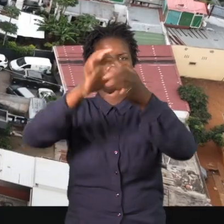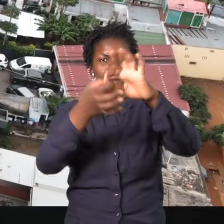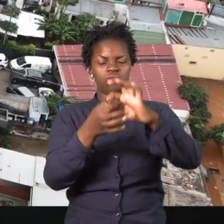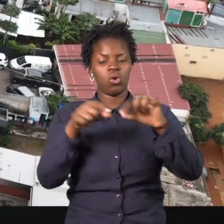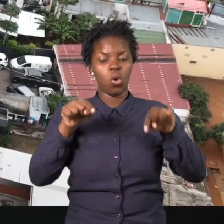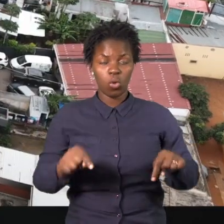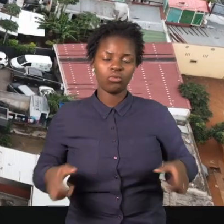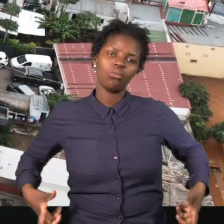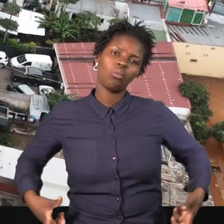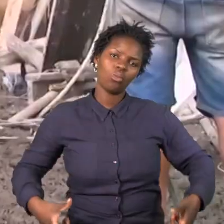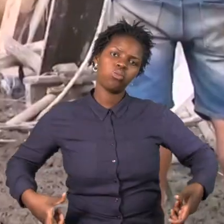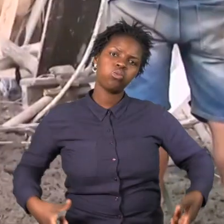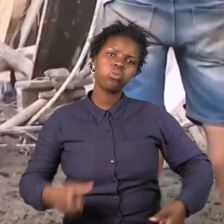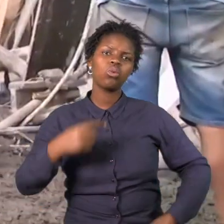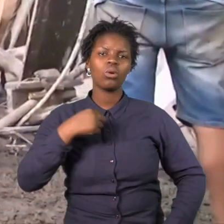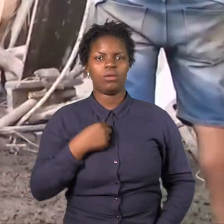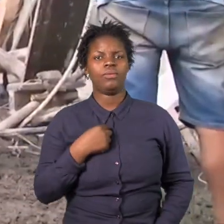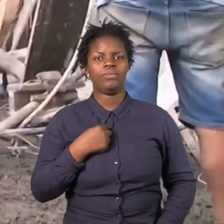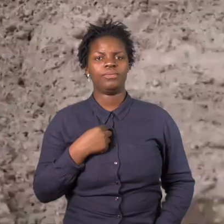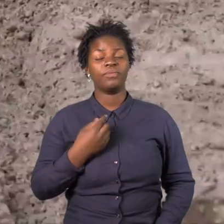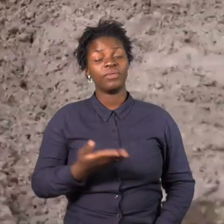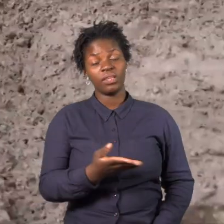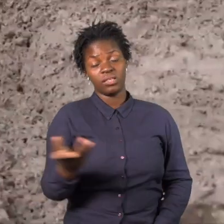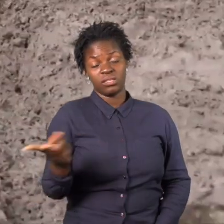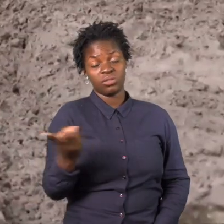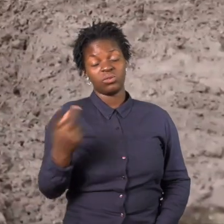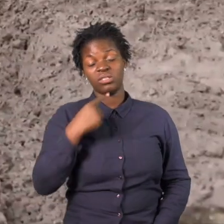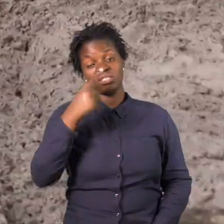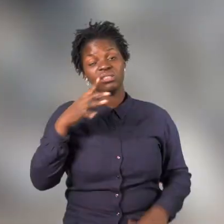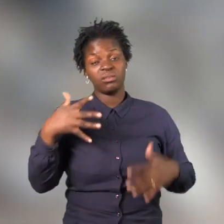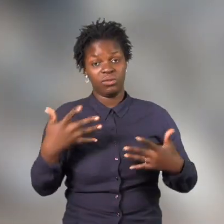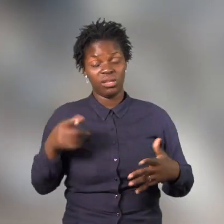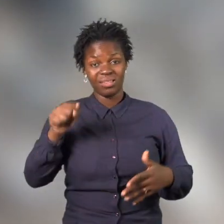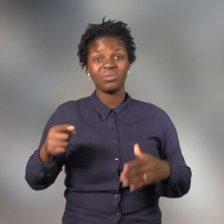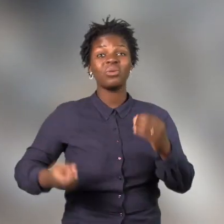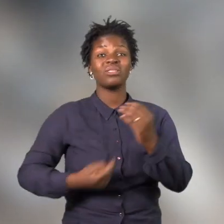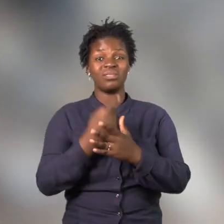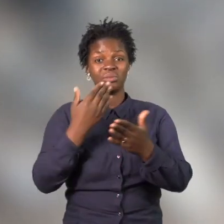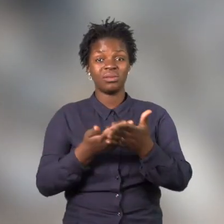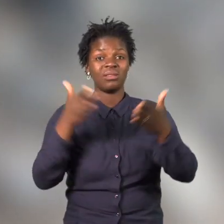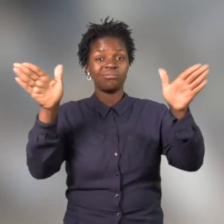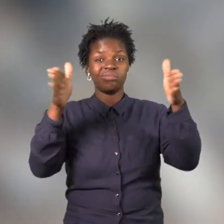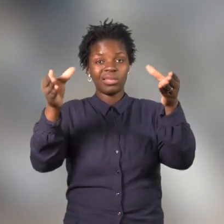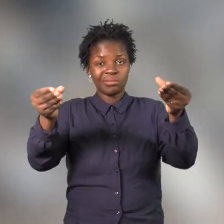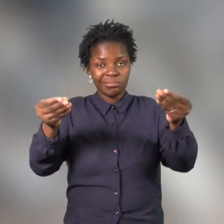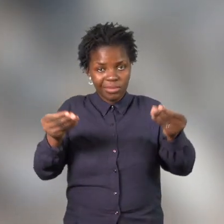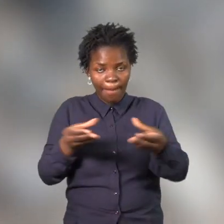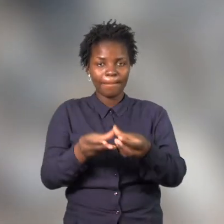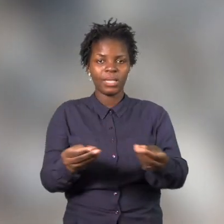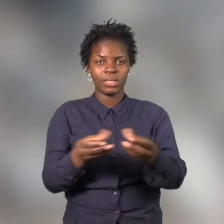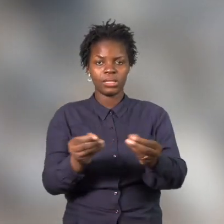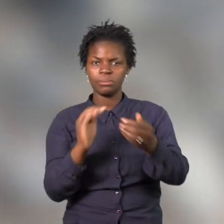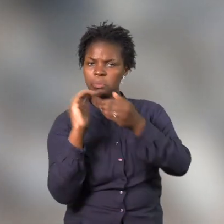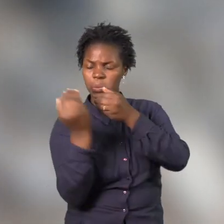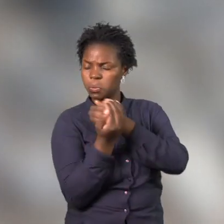todos os equipamentos de proteção individual e teria minimizado ou evitado o ocorrido. Eu tinha lá o resguardo